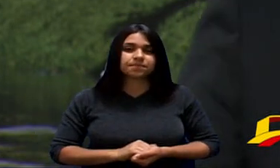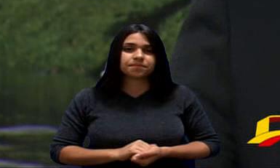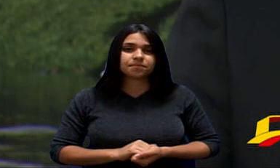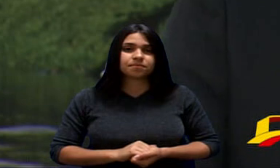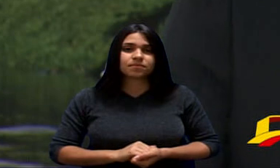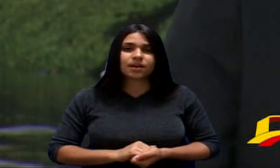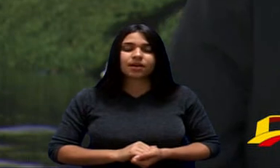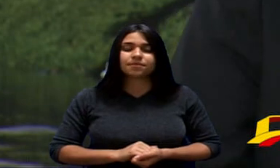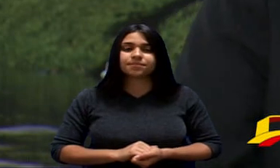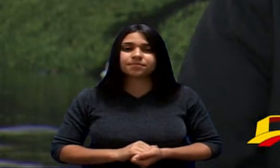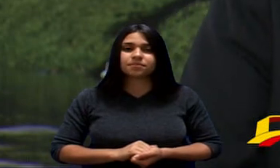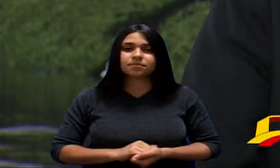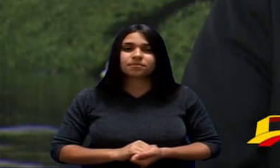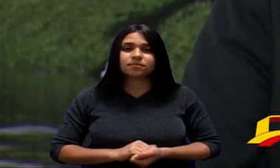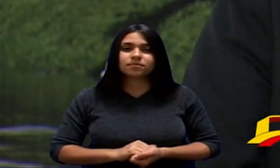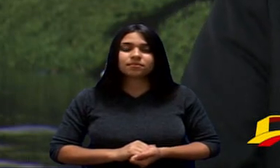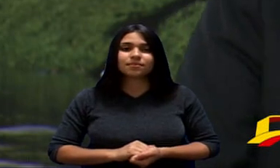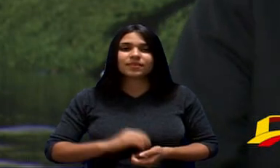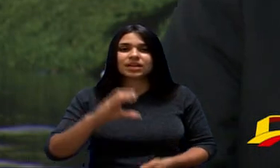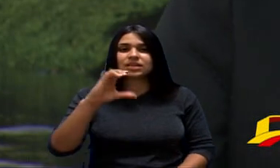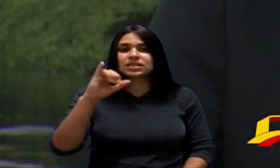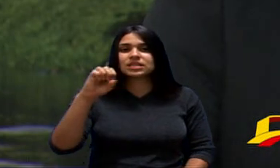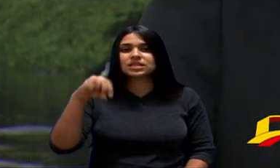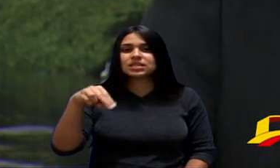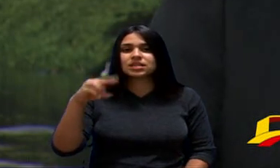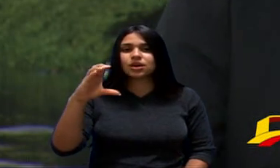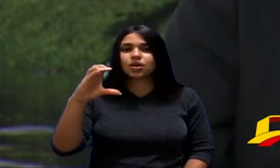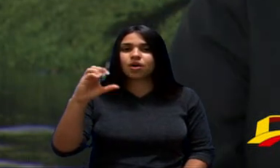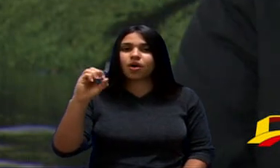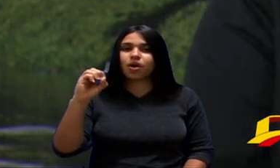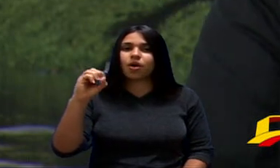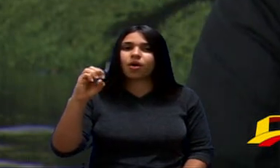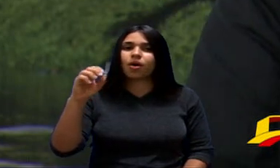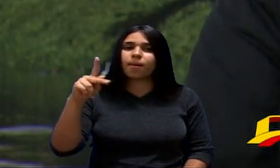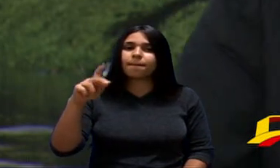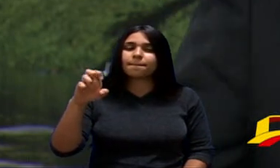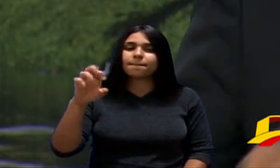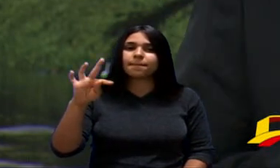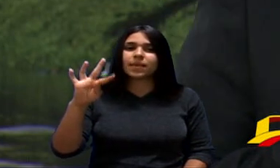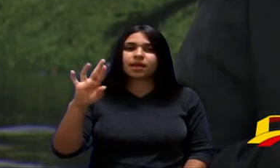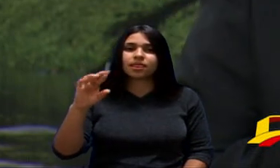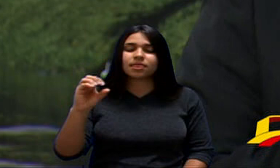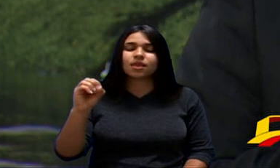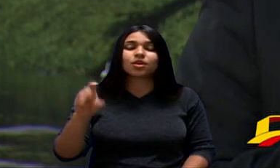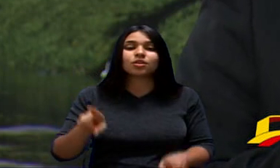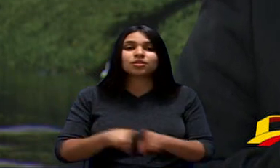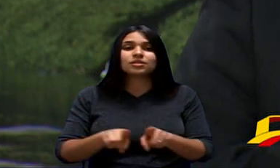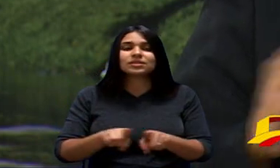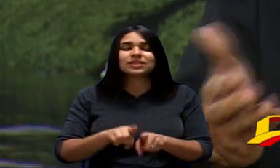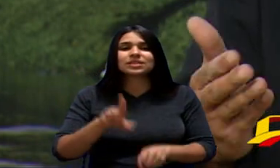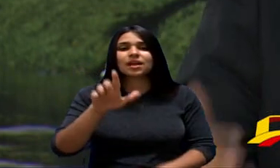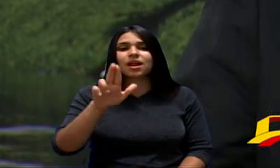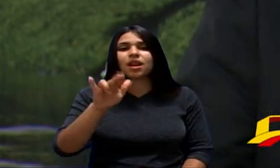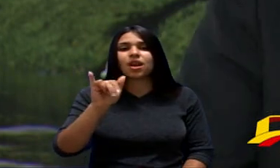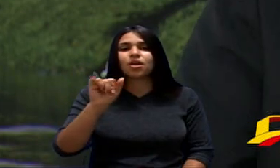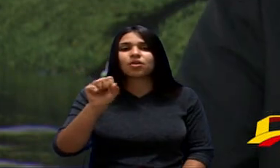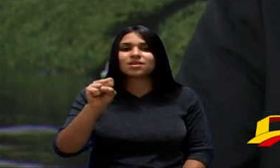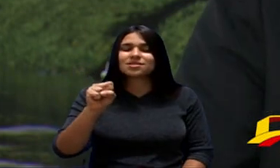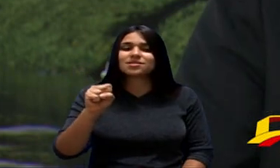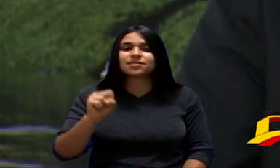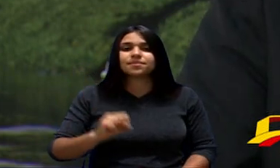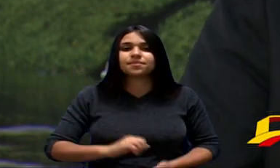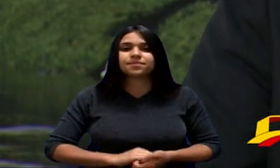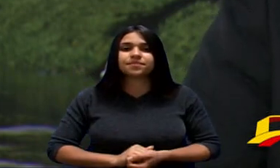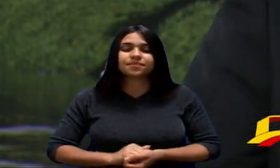Fecas Petro Cinco Petro Também O Presidente Luiz Alberto Teixeira E a Todos Que Estão Aqui Presentes Aqui Na Mesa Estendida